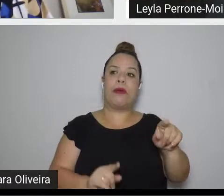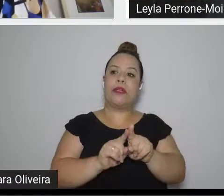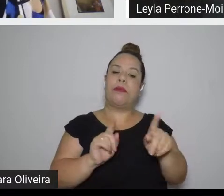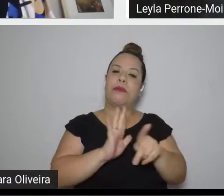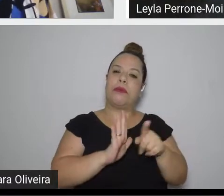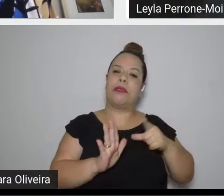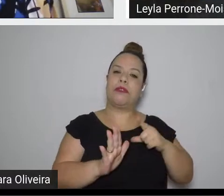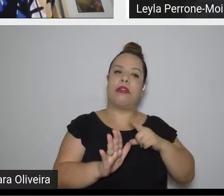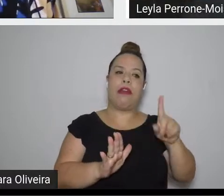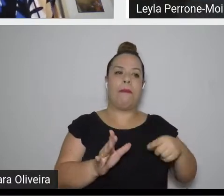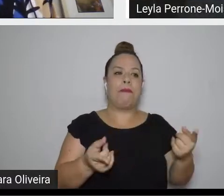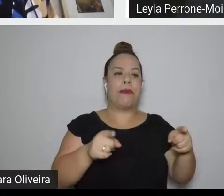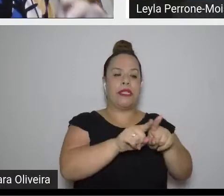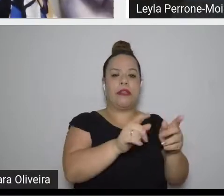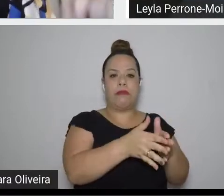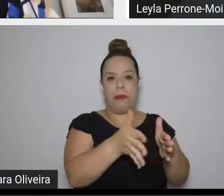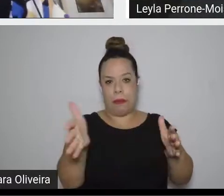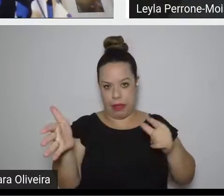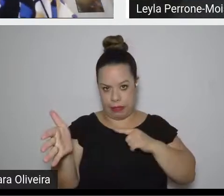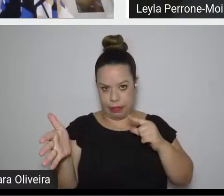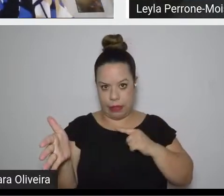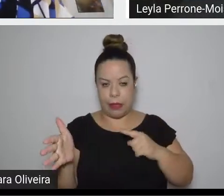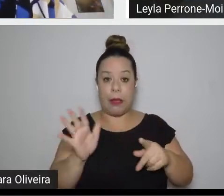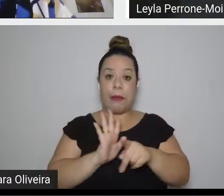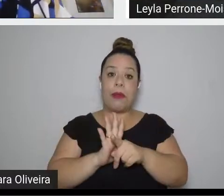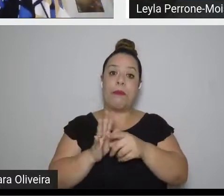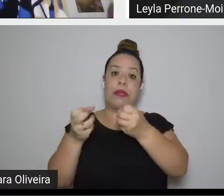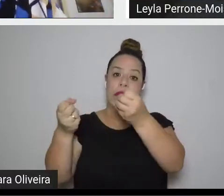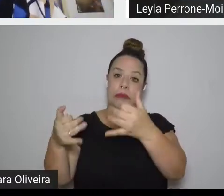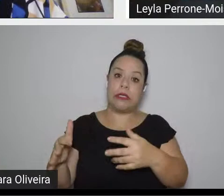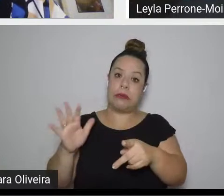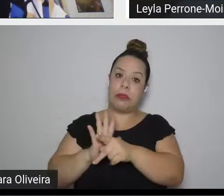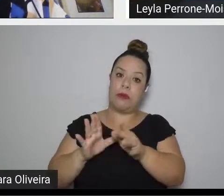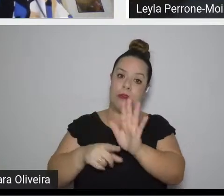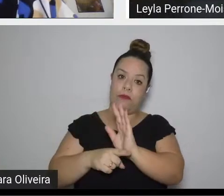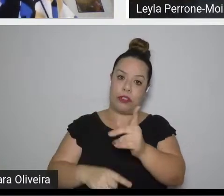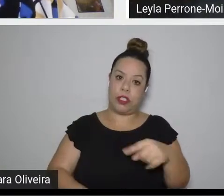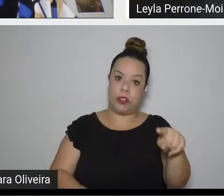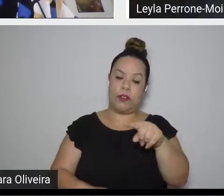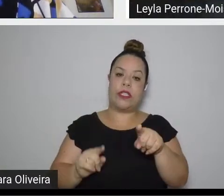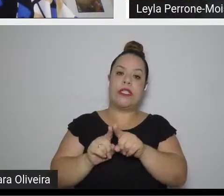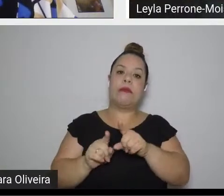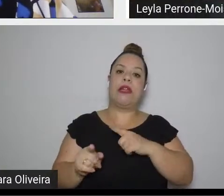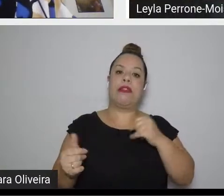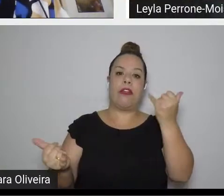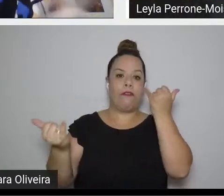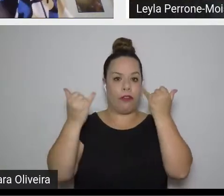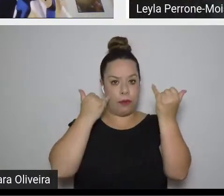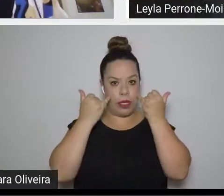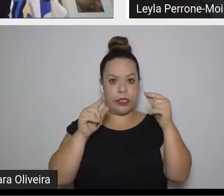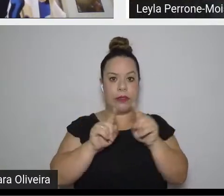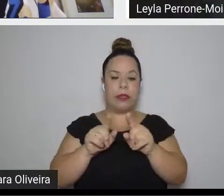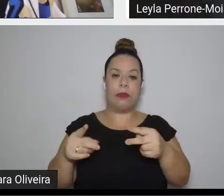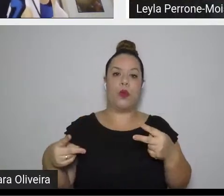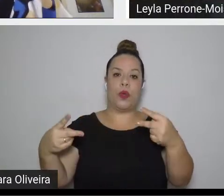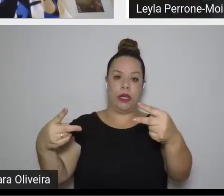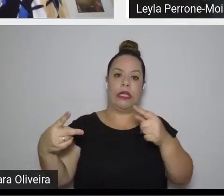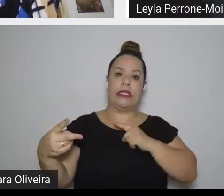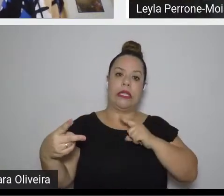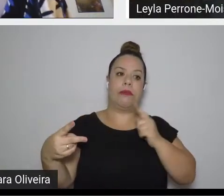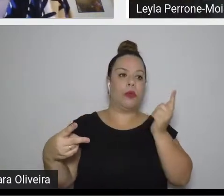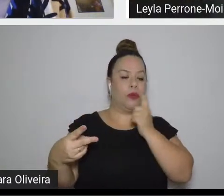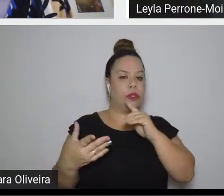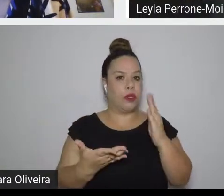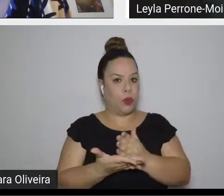No descartivo do vídeo, vocês encontram as informações e os links para os livros. E